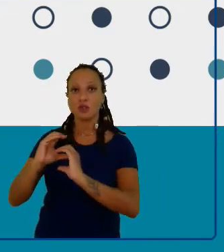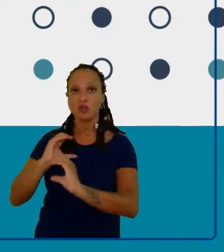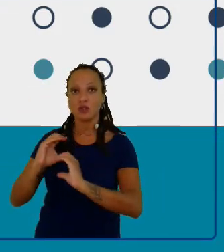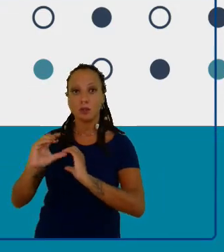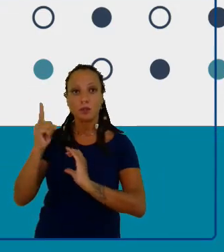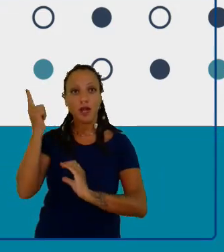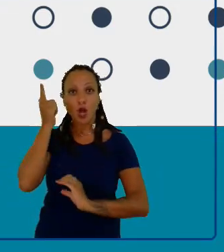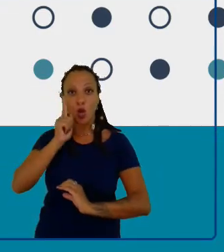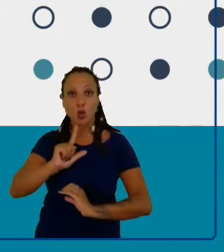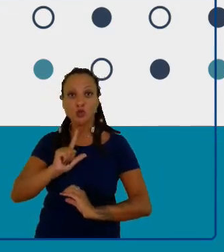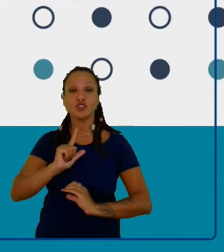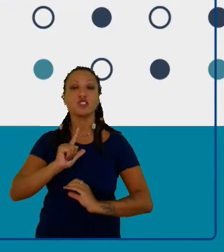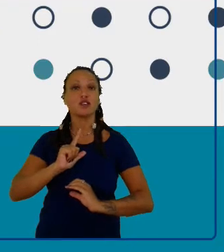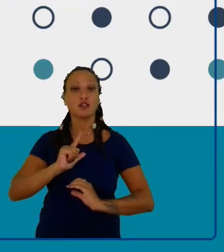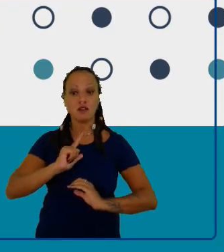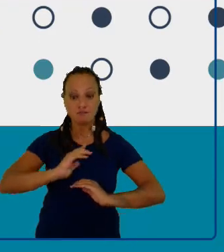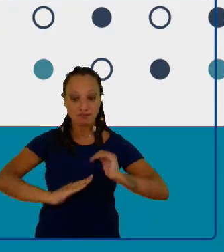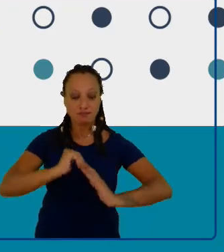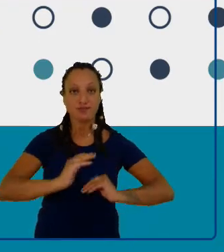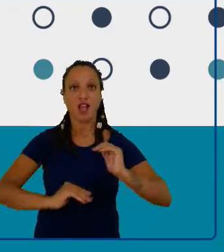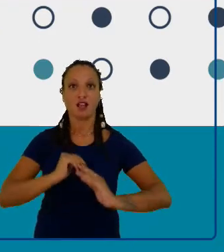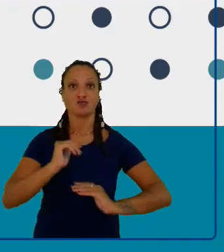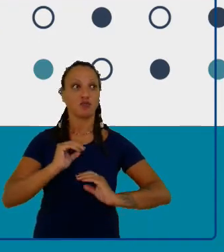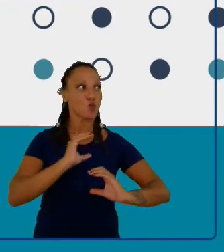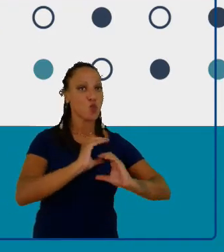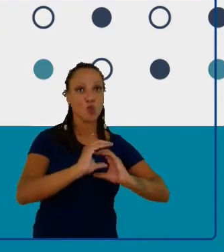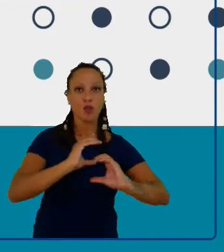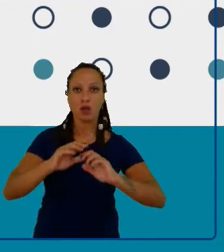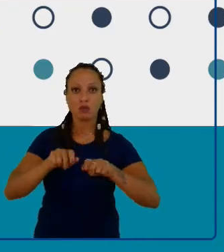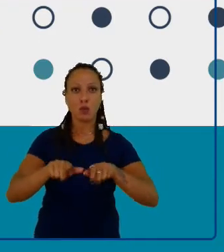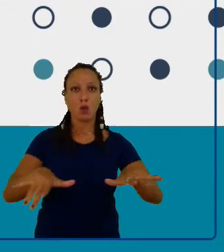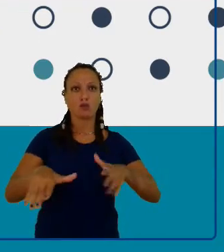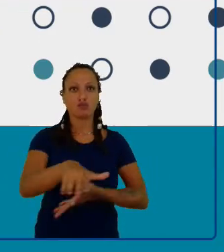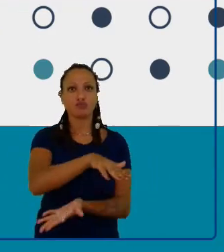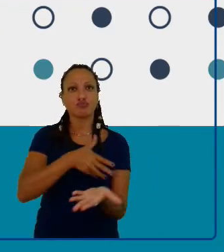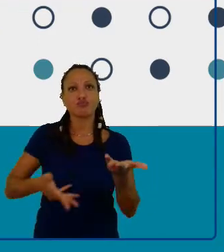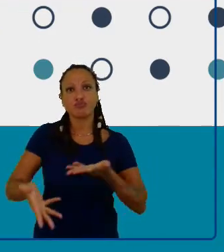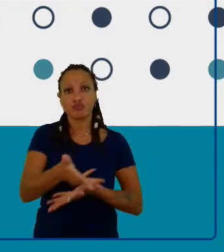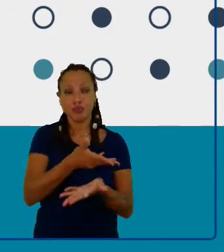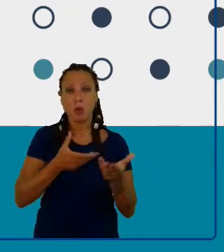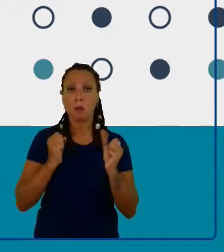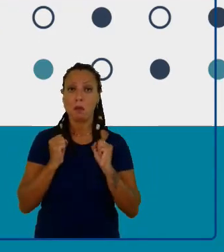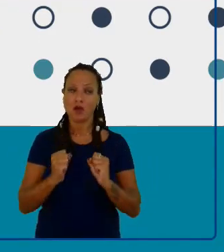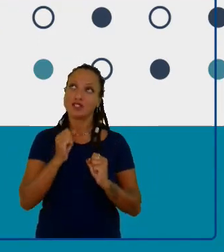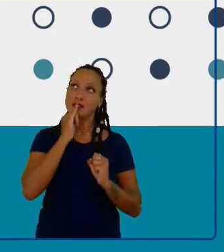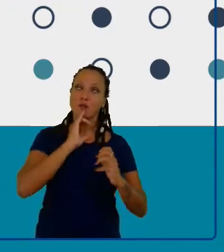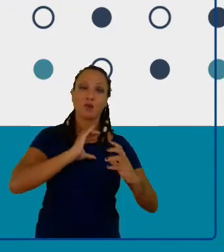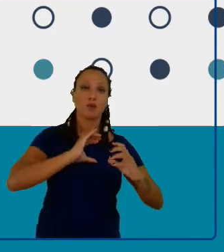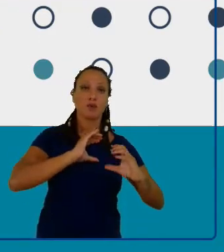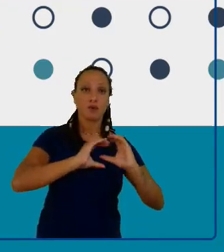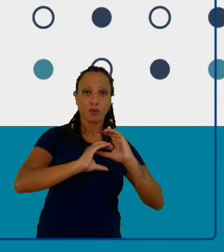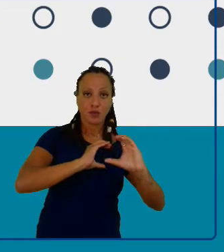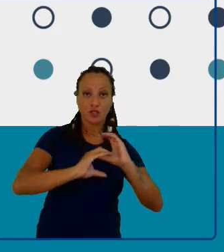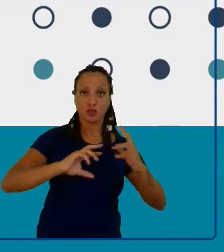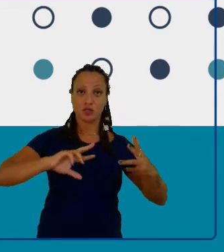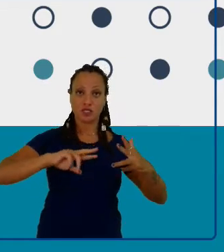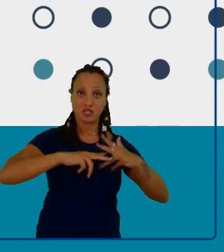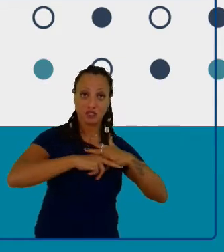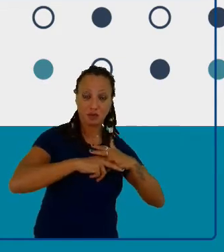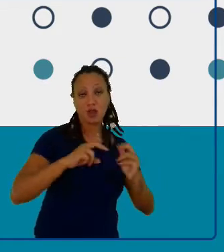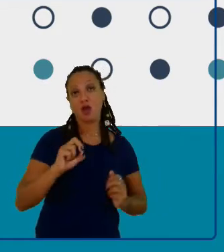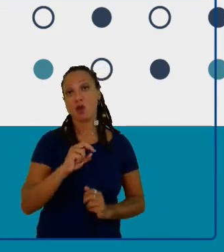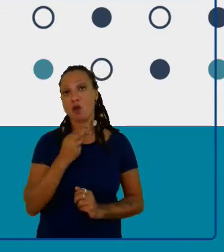comunicar. Seja a mobilização da cidadania, seja a mobilização do conhecimento,